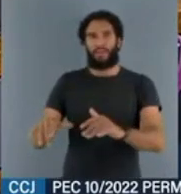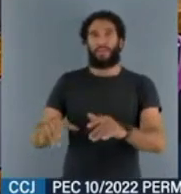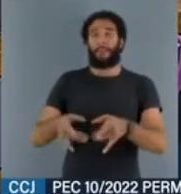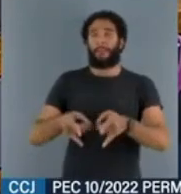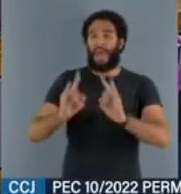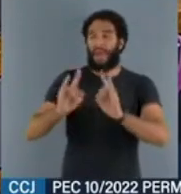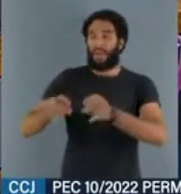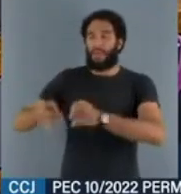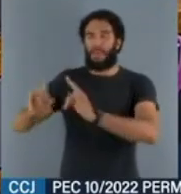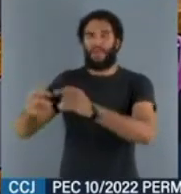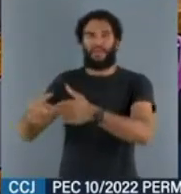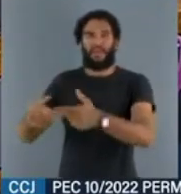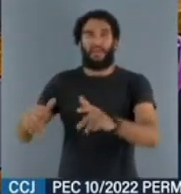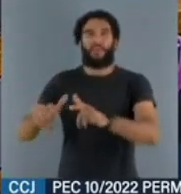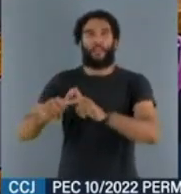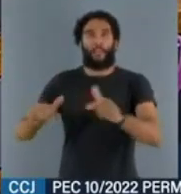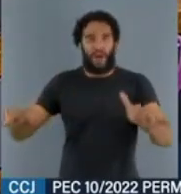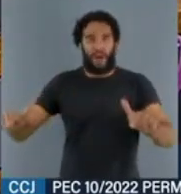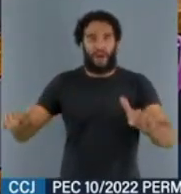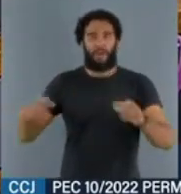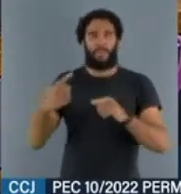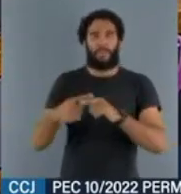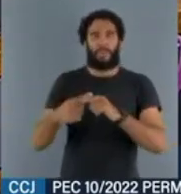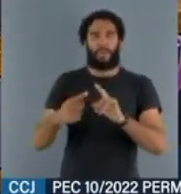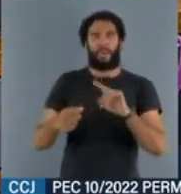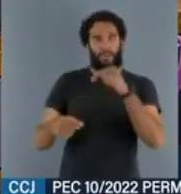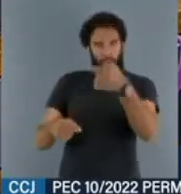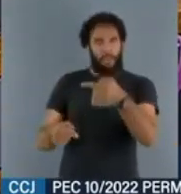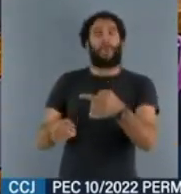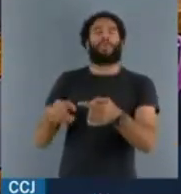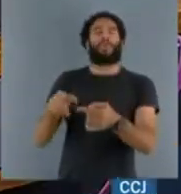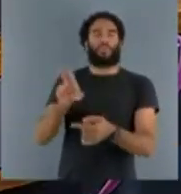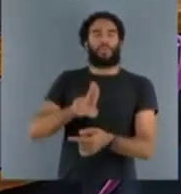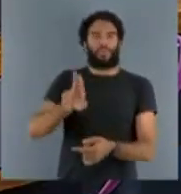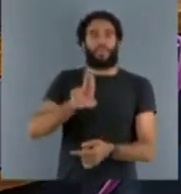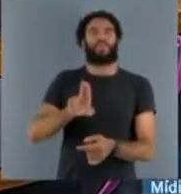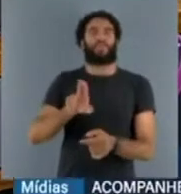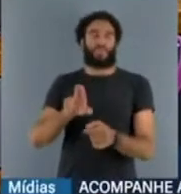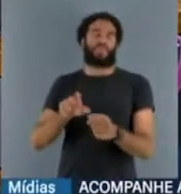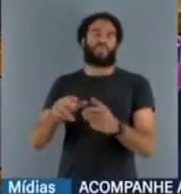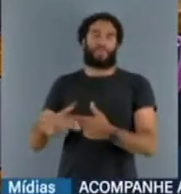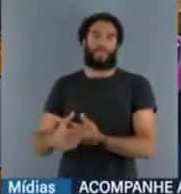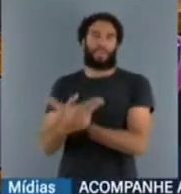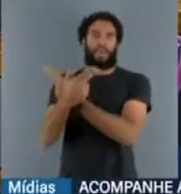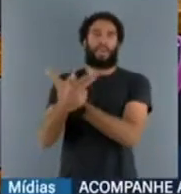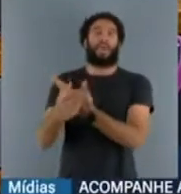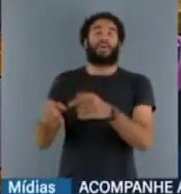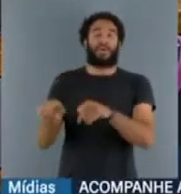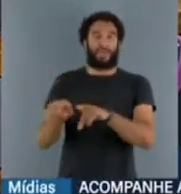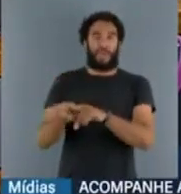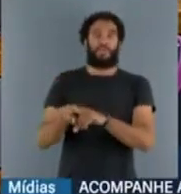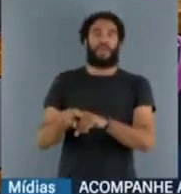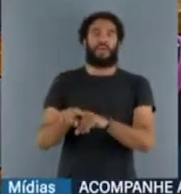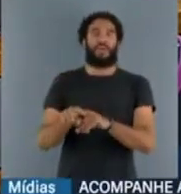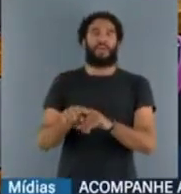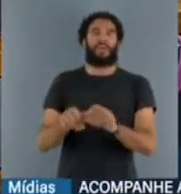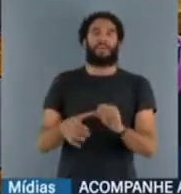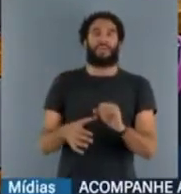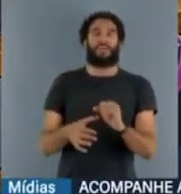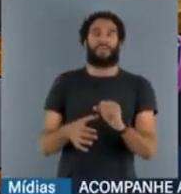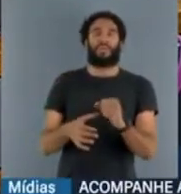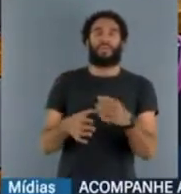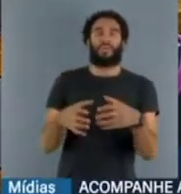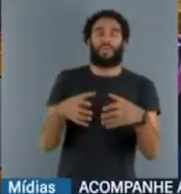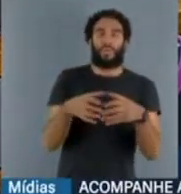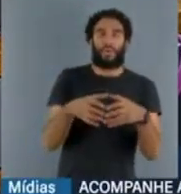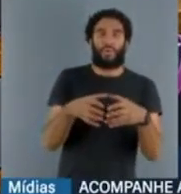só depois da intervenção foi possível o uso da Força Nacional e o comando diferenciado da Polícia Militar do Distrito Federal.